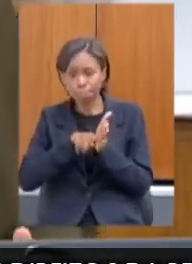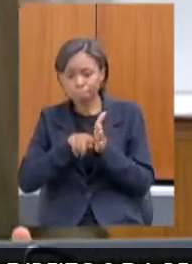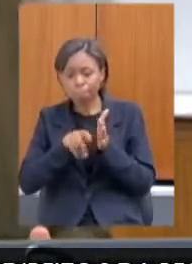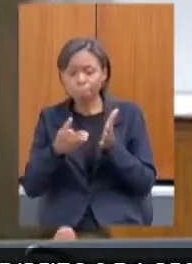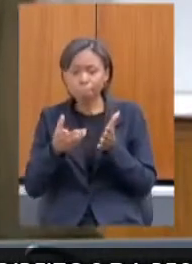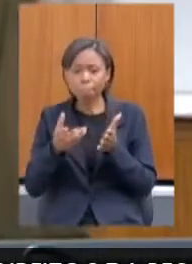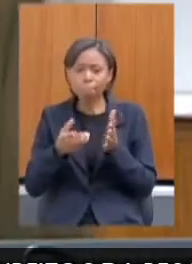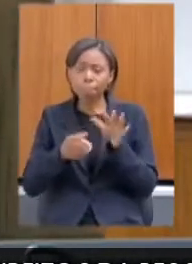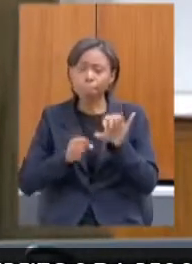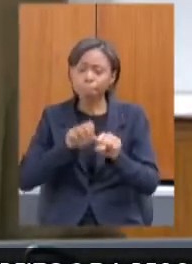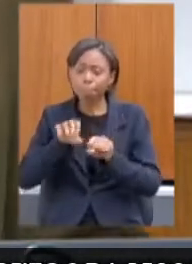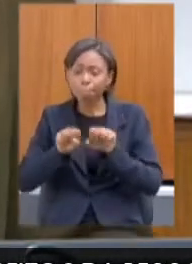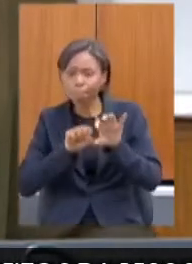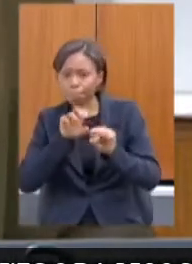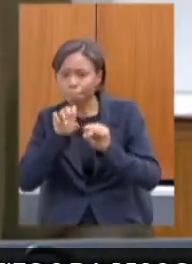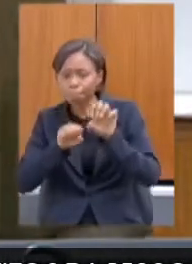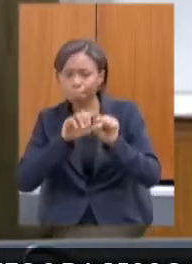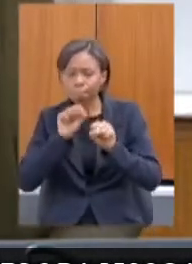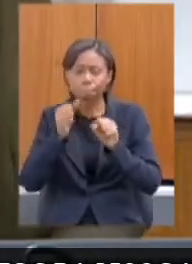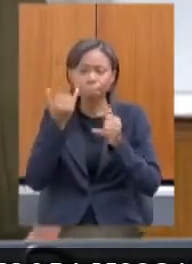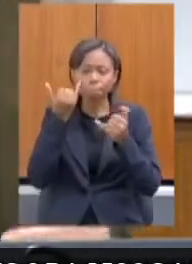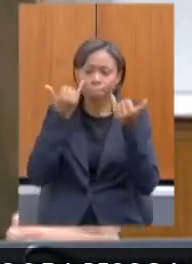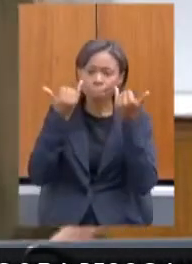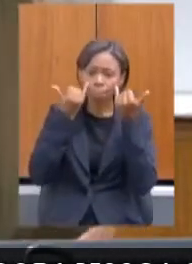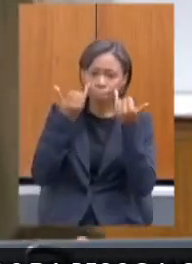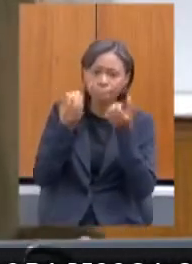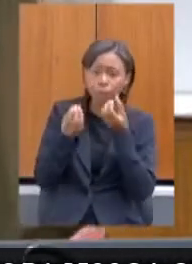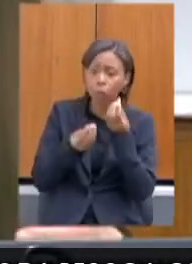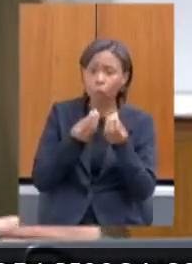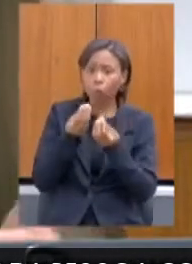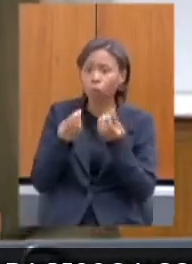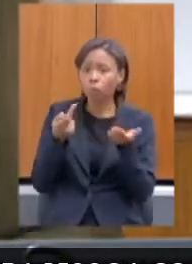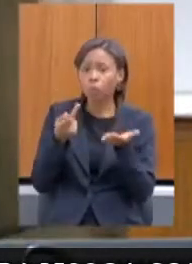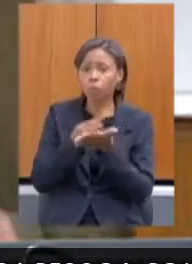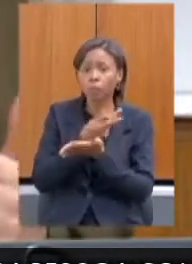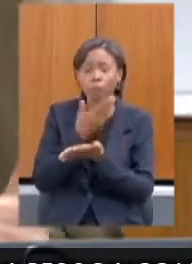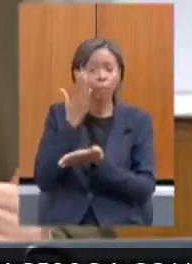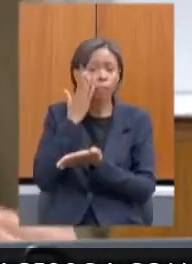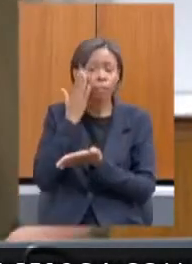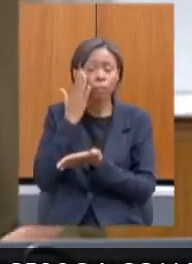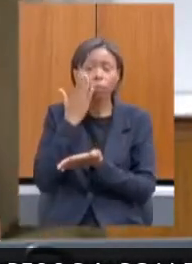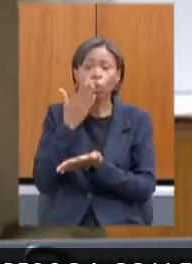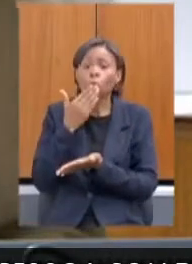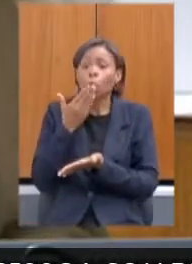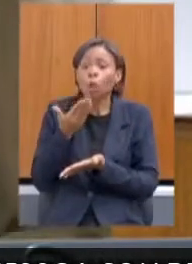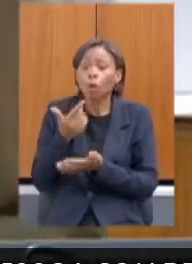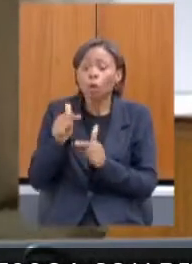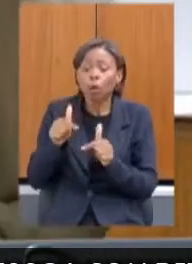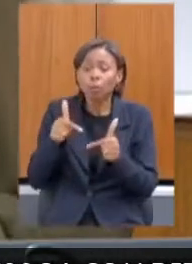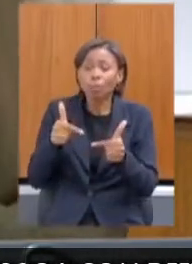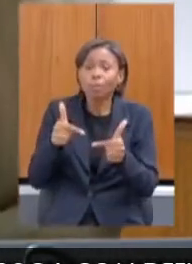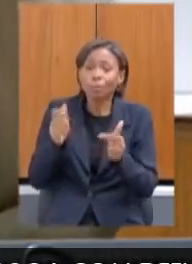conversando com a KINUR, vendo o que está acontecendo, várias reuniões para ver quais as ações efetivas.